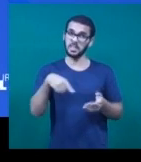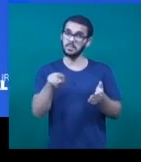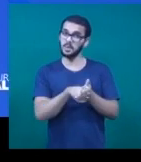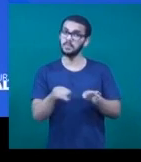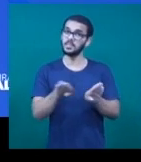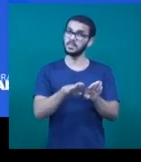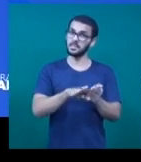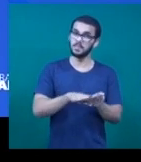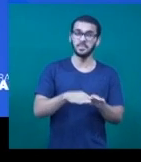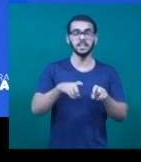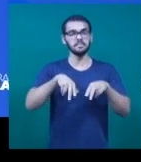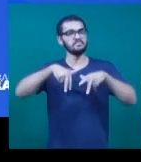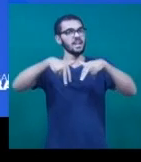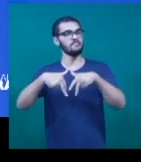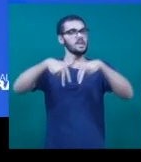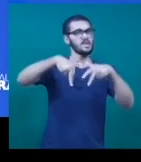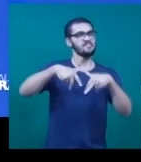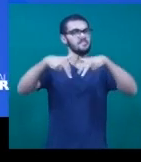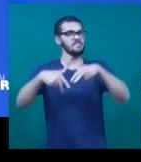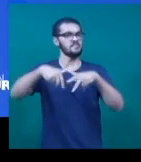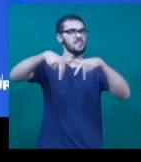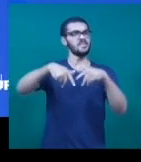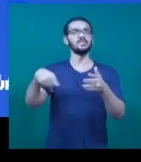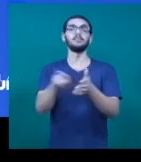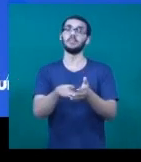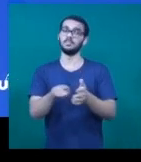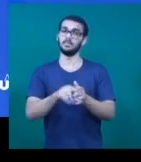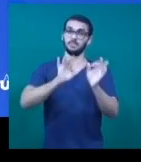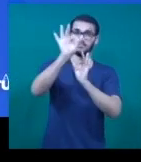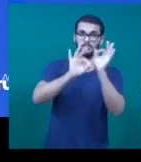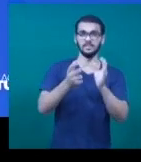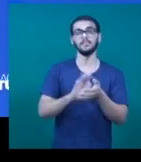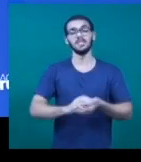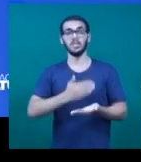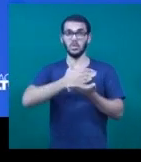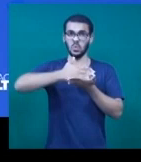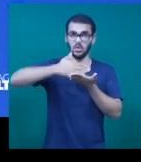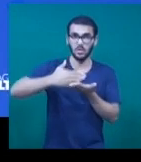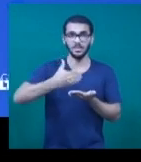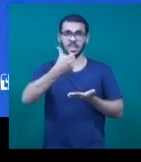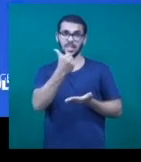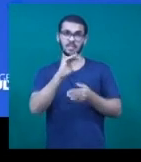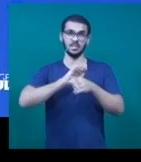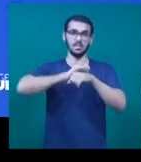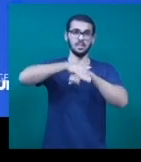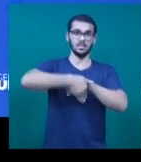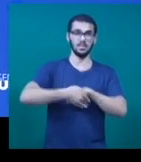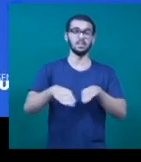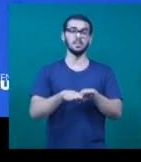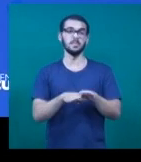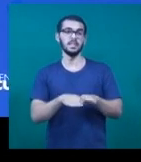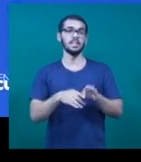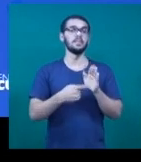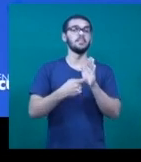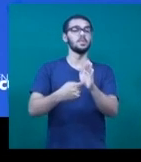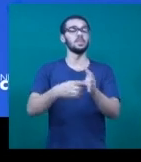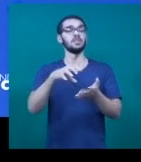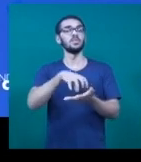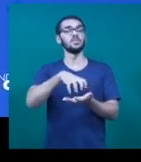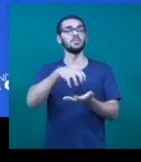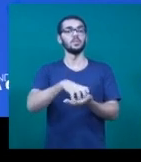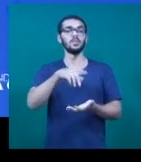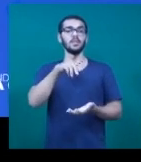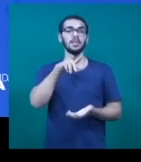festival de quadrilhas fazem parte da programação. A partir das 6 da noite, tem a apresentação da banda Cameloucos, da